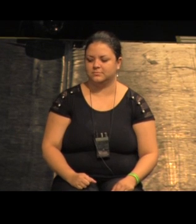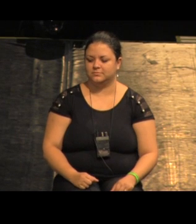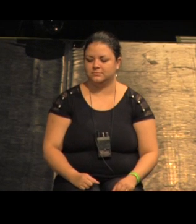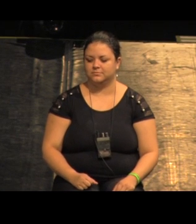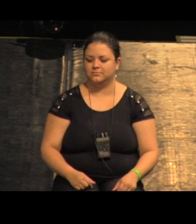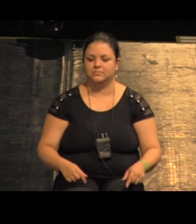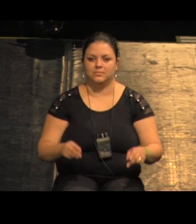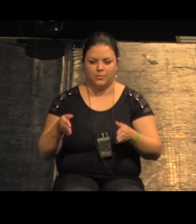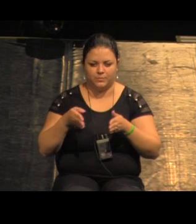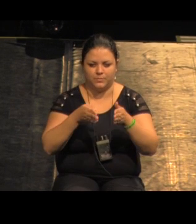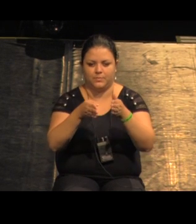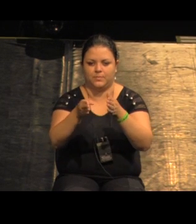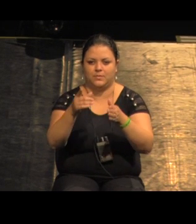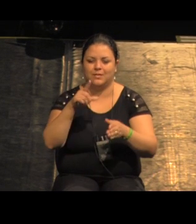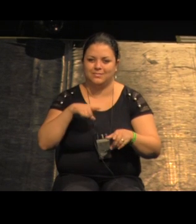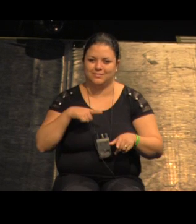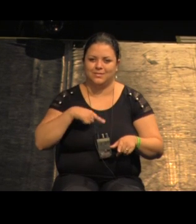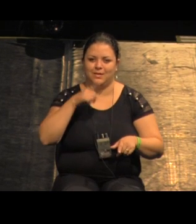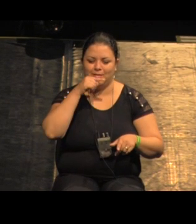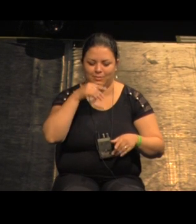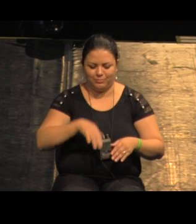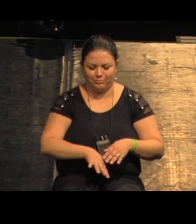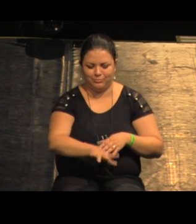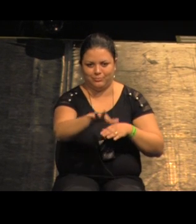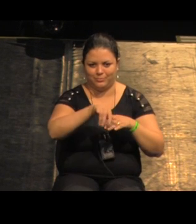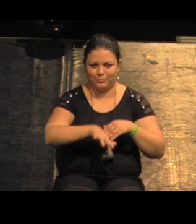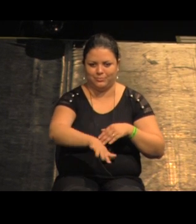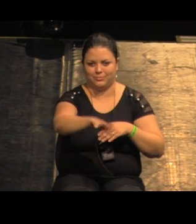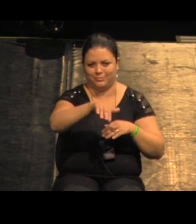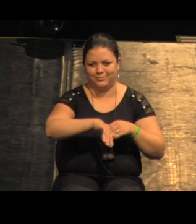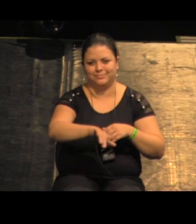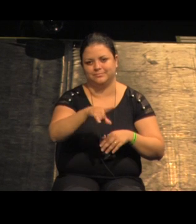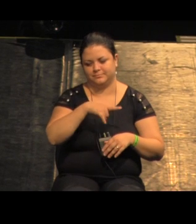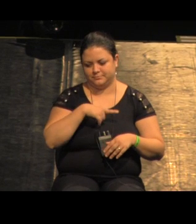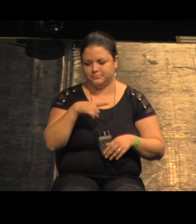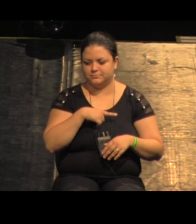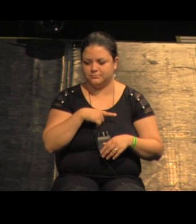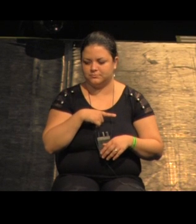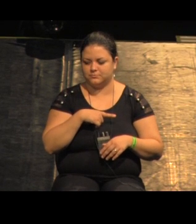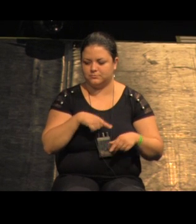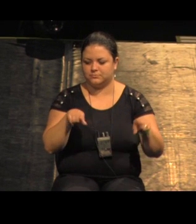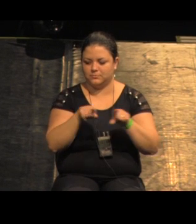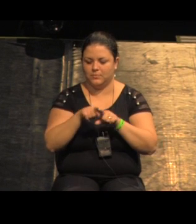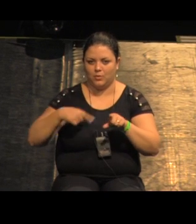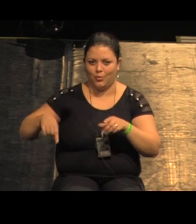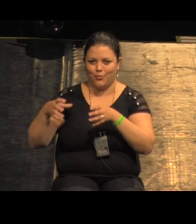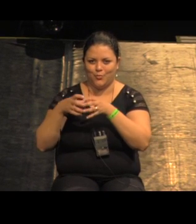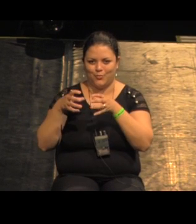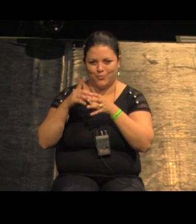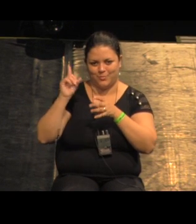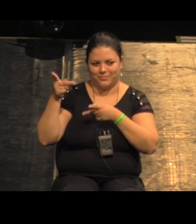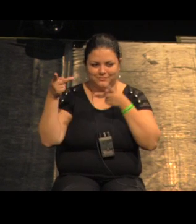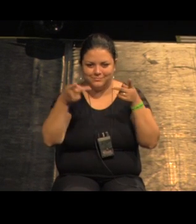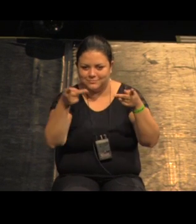isso aqui é o esgoto aparecendo o pessoal ainda achava que o Brasil ia bem isso aqui a gente fazendo uma visita lá